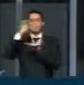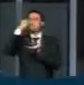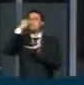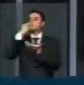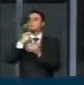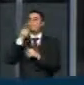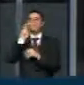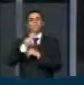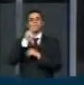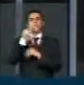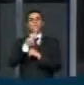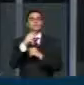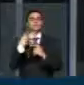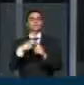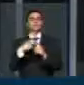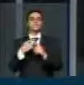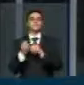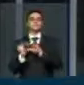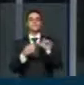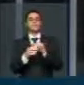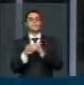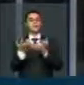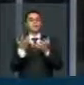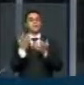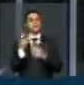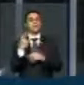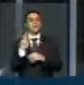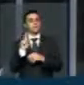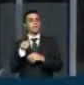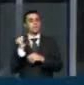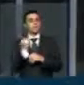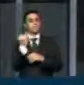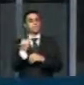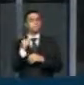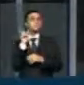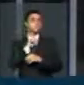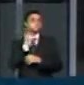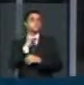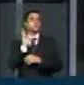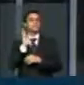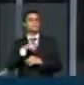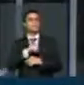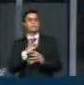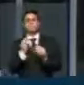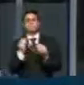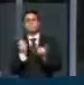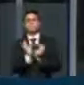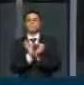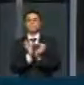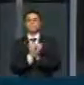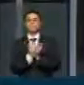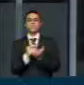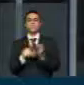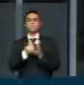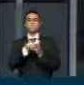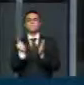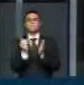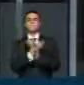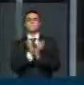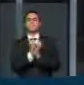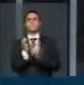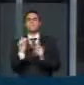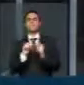tantas outras das terapias integrativas e práticas, que lá em Minas Gerais saiu já a primeira frente parlamentar de práticas